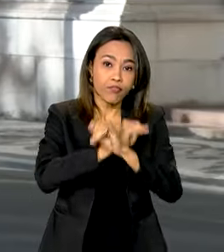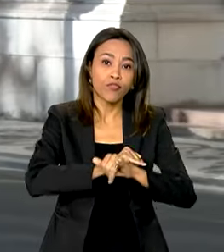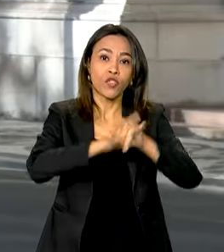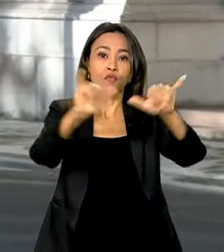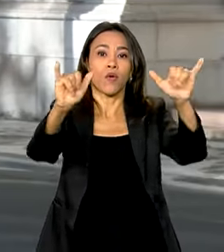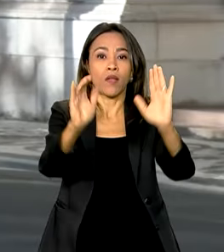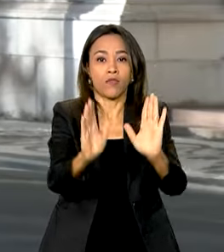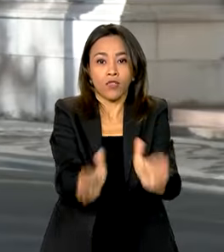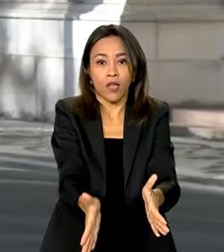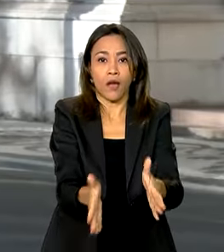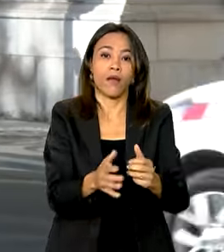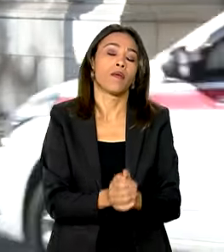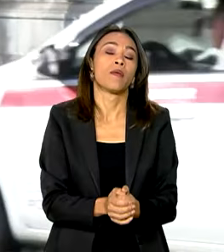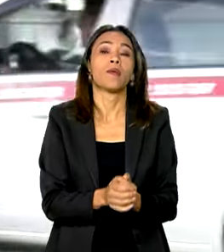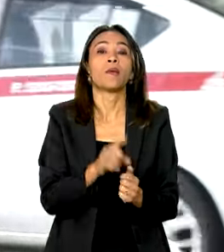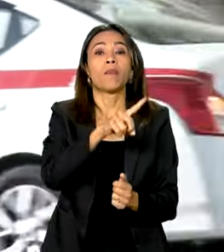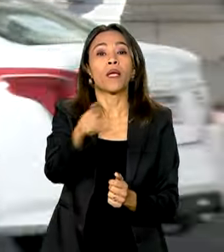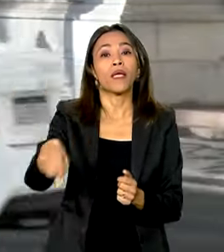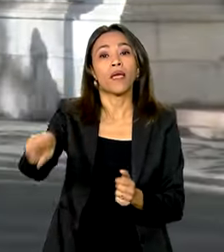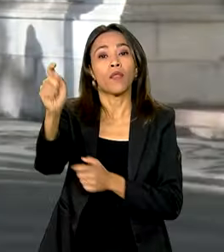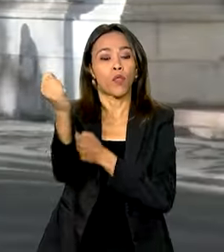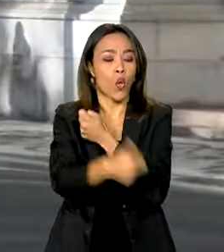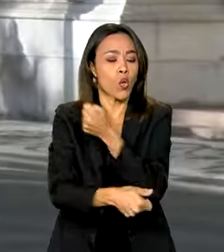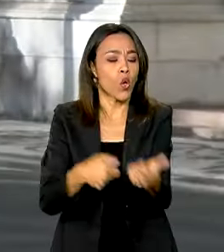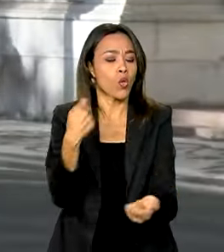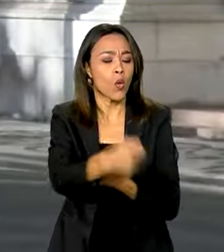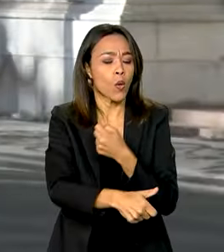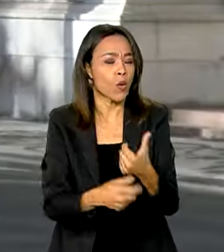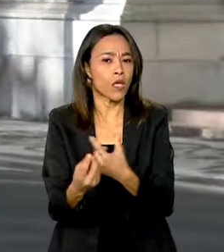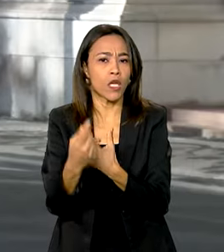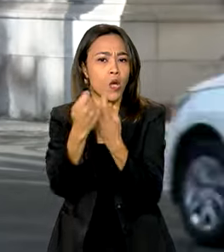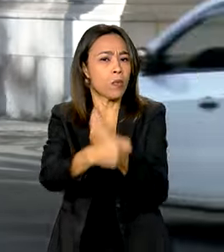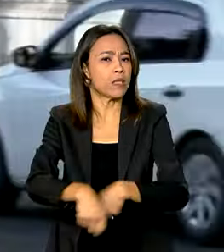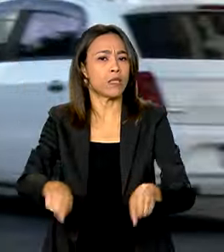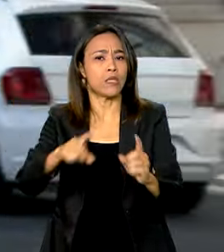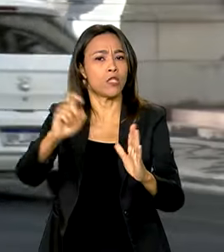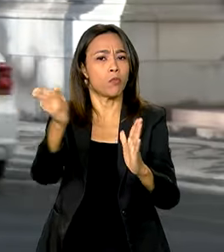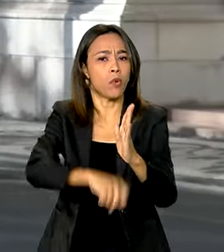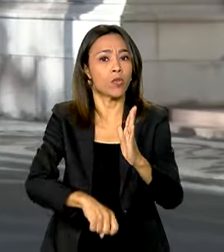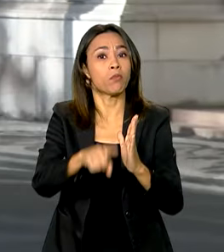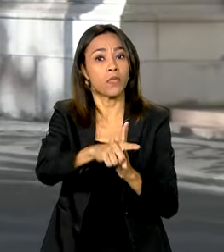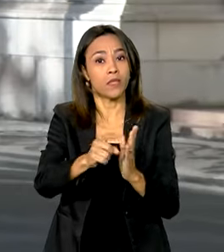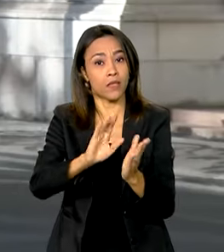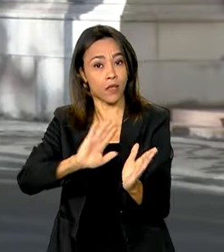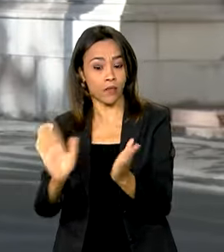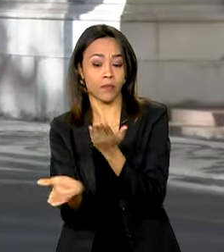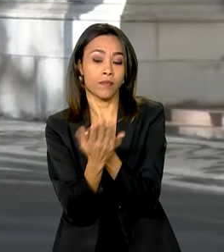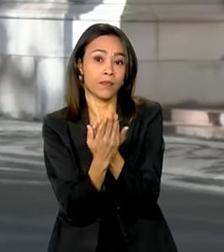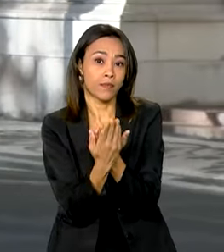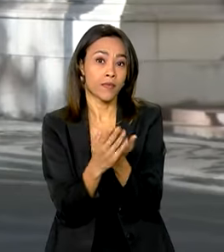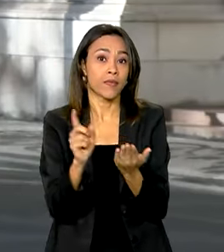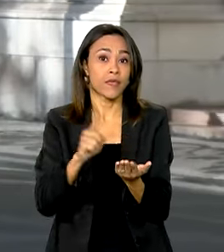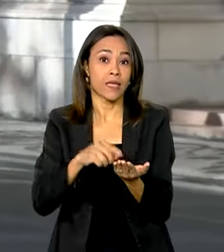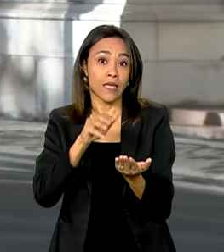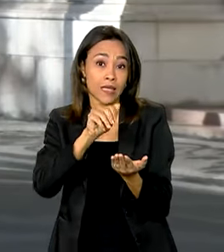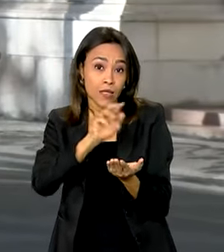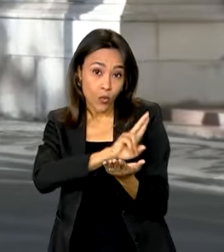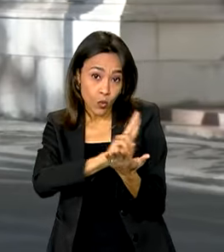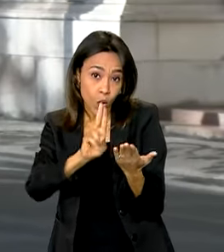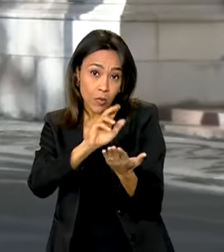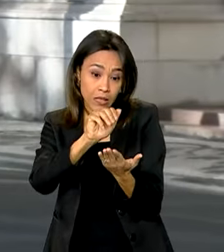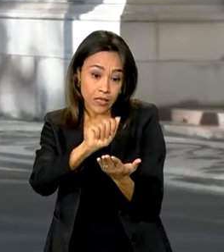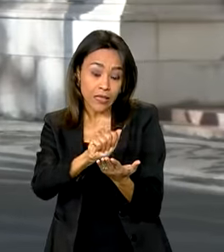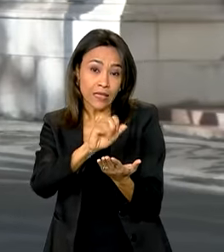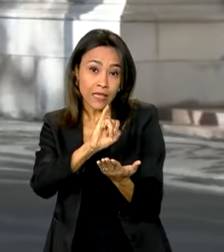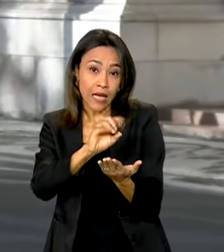Para que as doações fiquem isentas do imposto, as notas fiscais desses produtos devem incluir a frase, saída com redução de